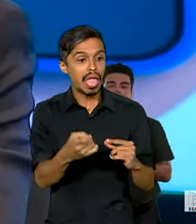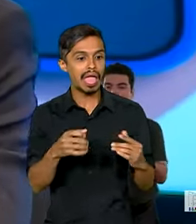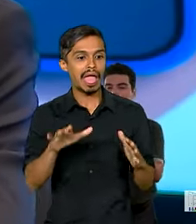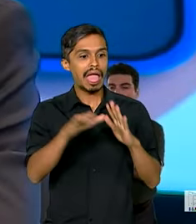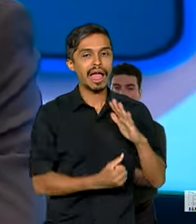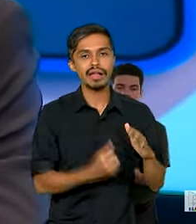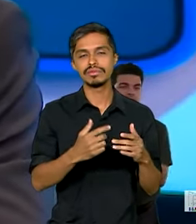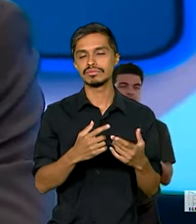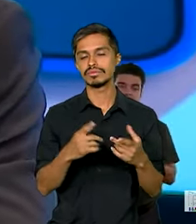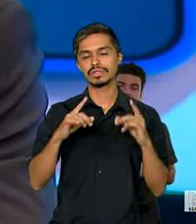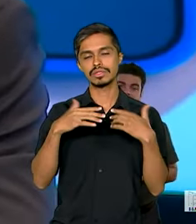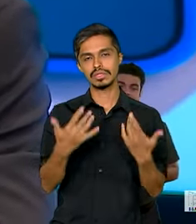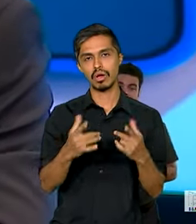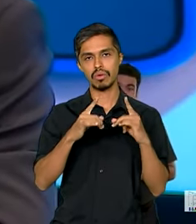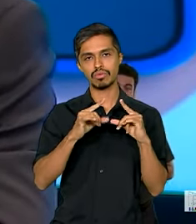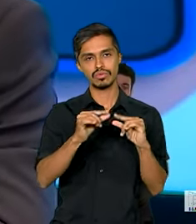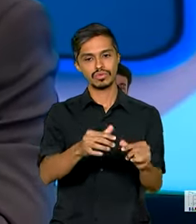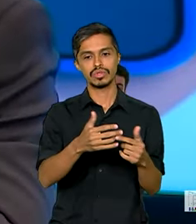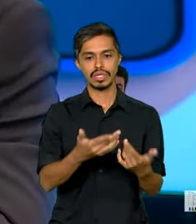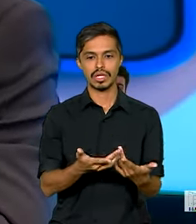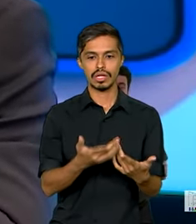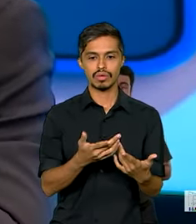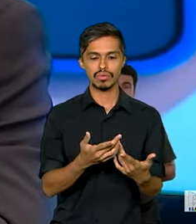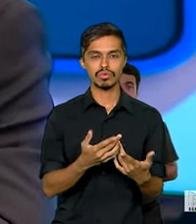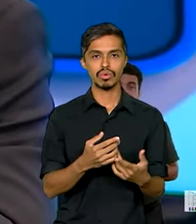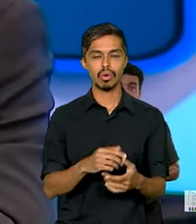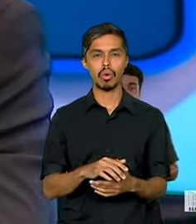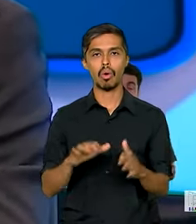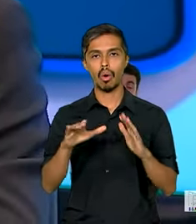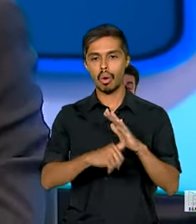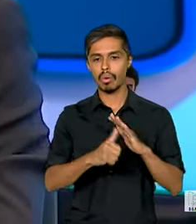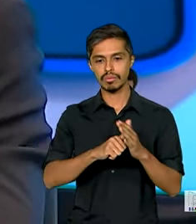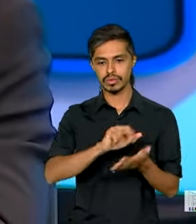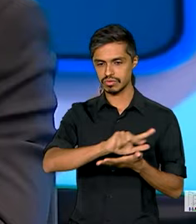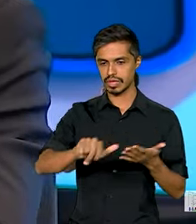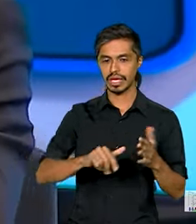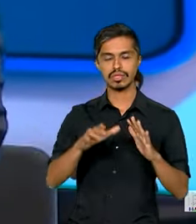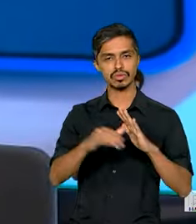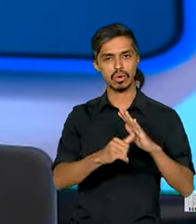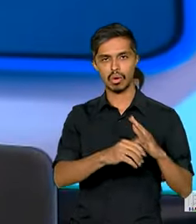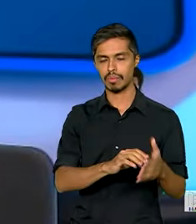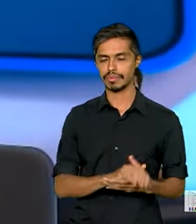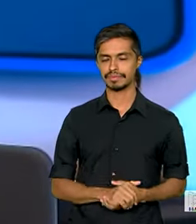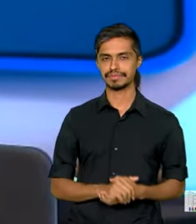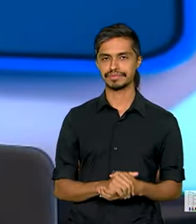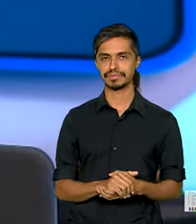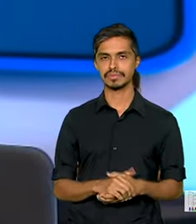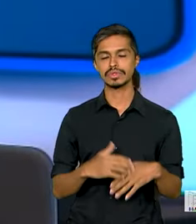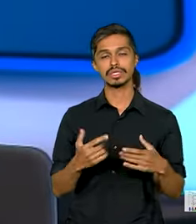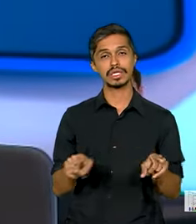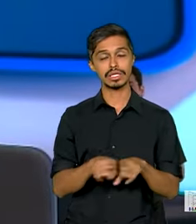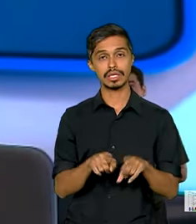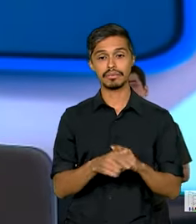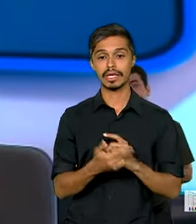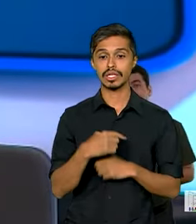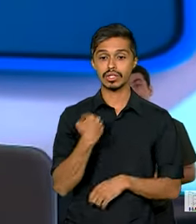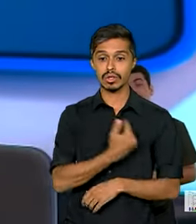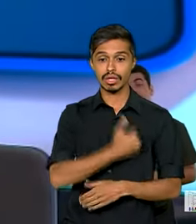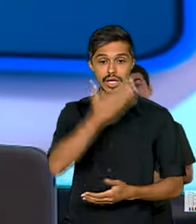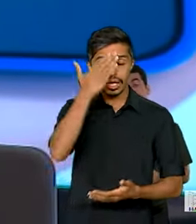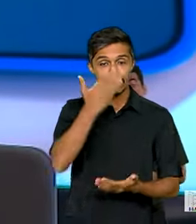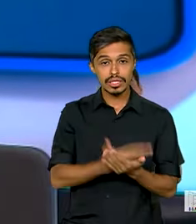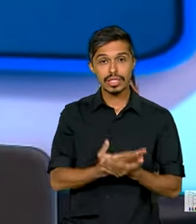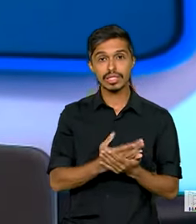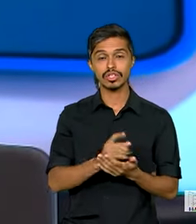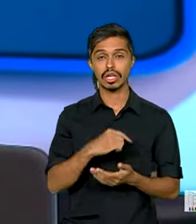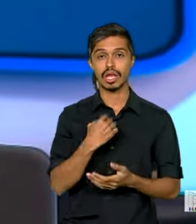isso, reduz muito também os roubos e furtos. E, por outro lado, a gente também acredita que